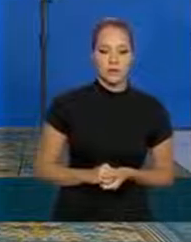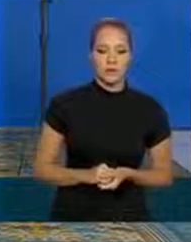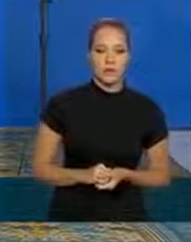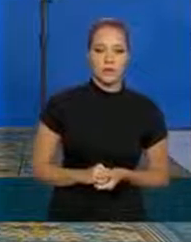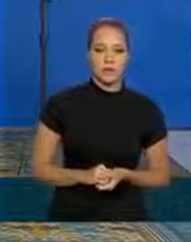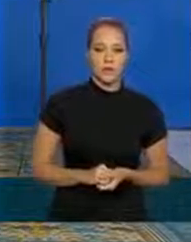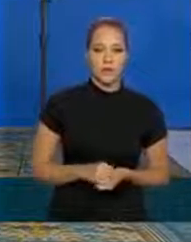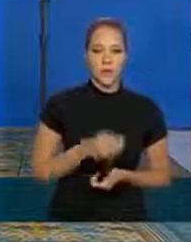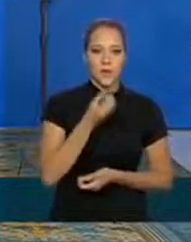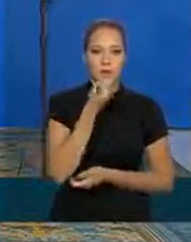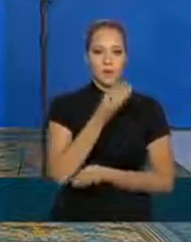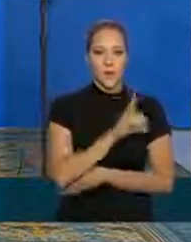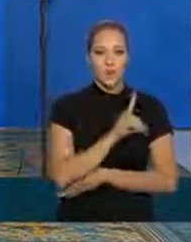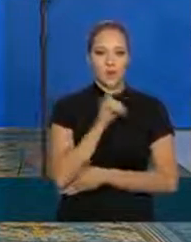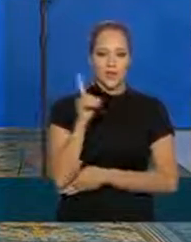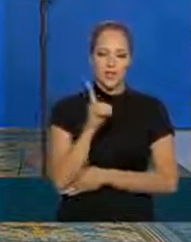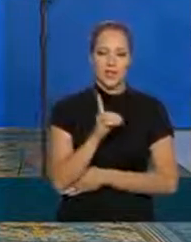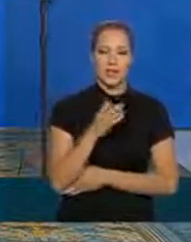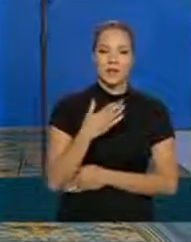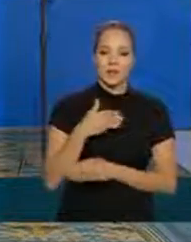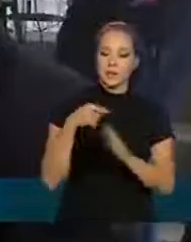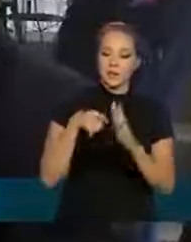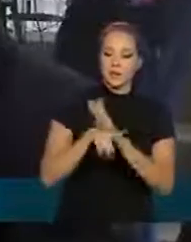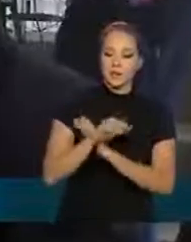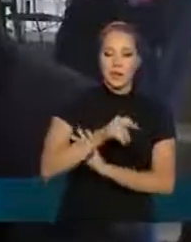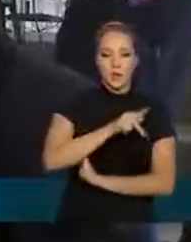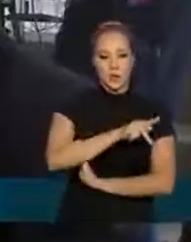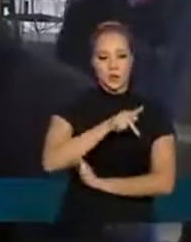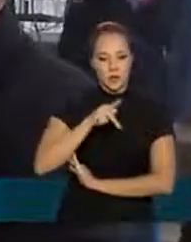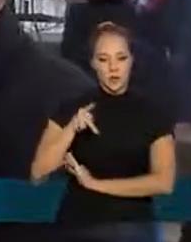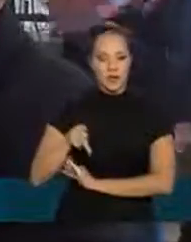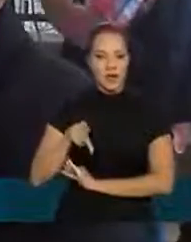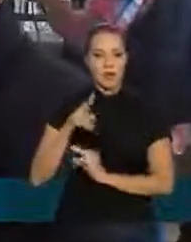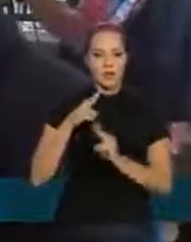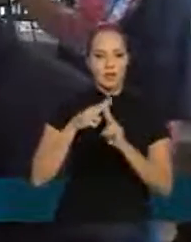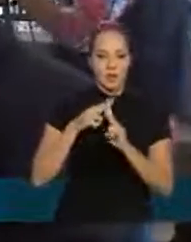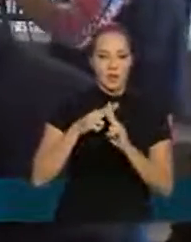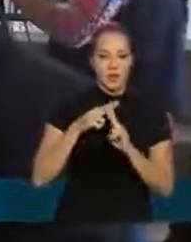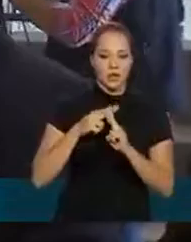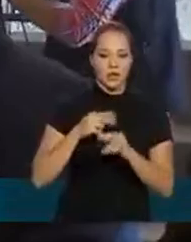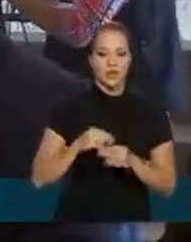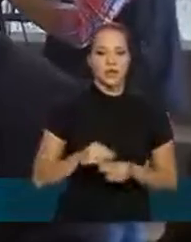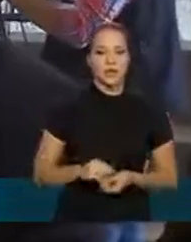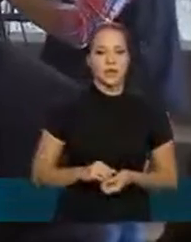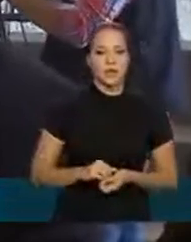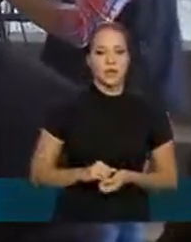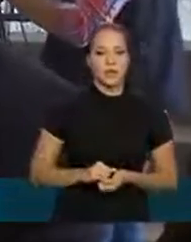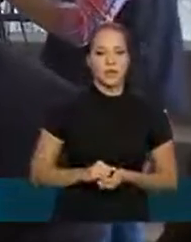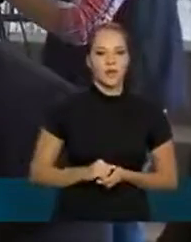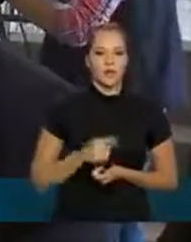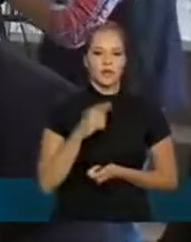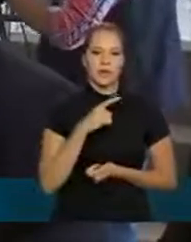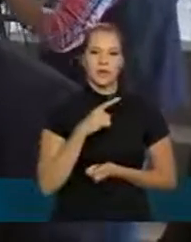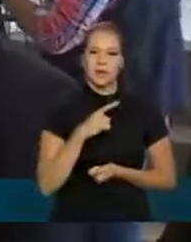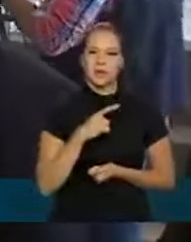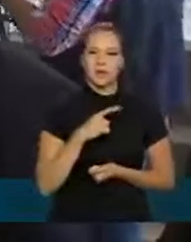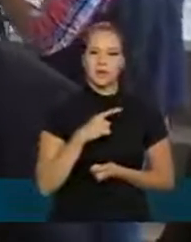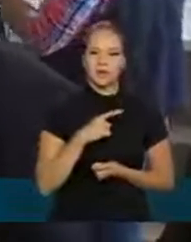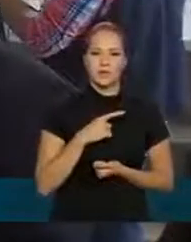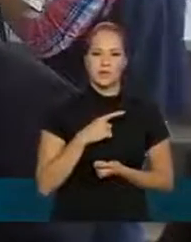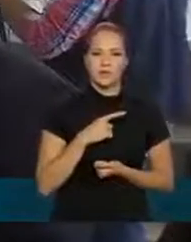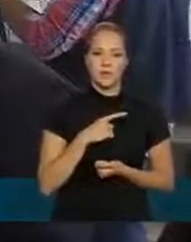bom dia minha pergunta vai para o presidente da Caixa Econômica grande parte dos